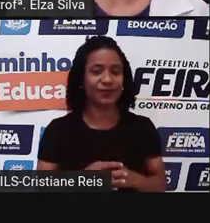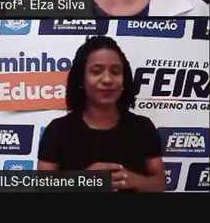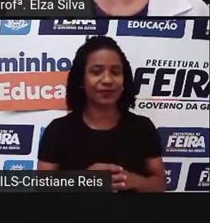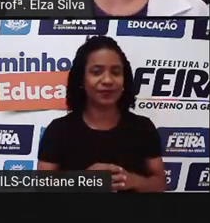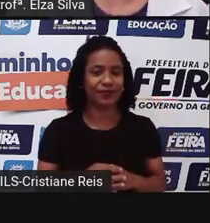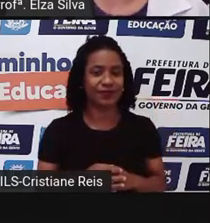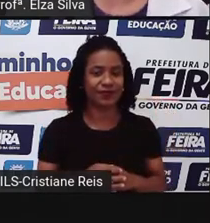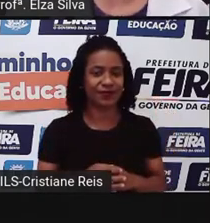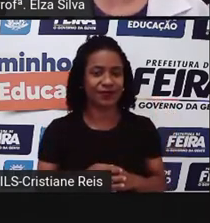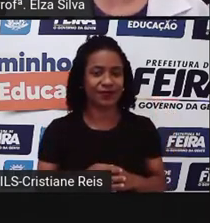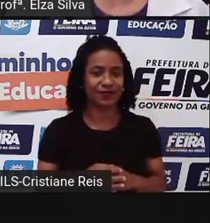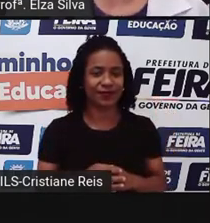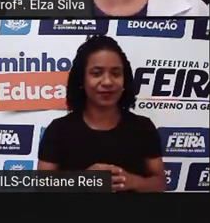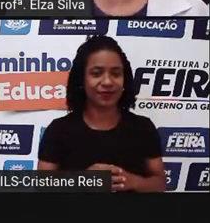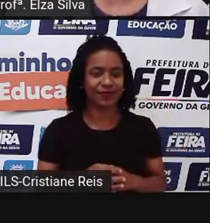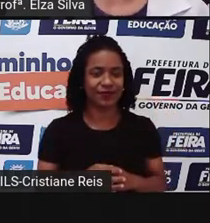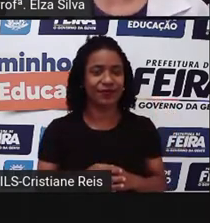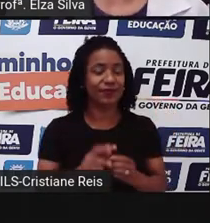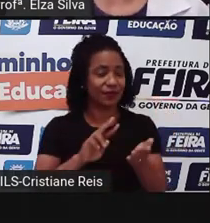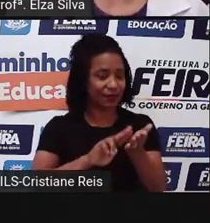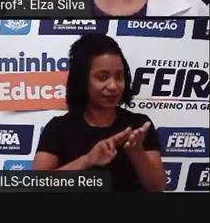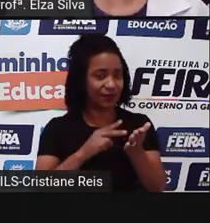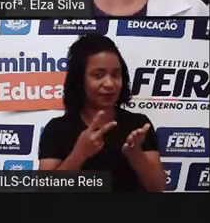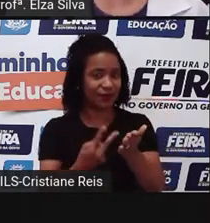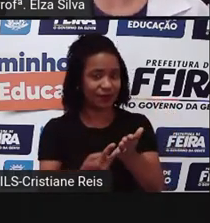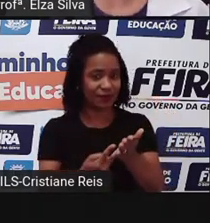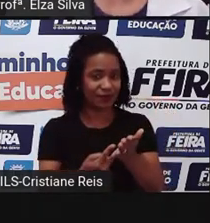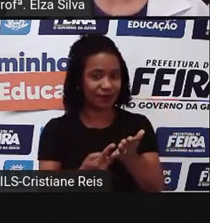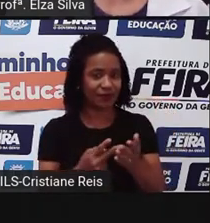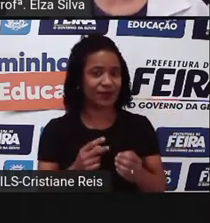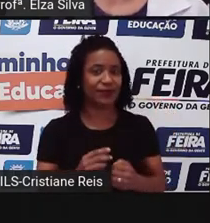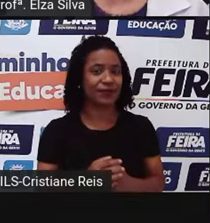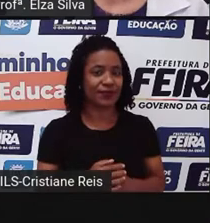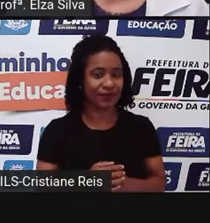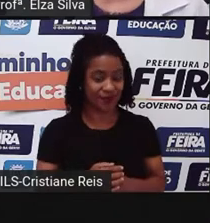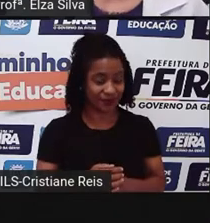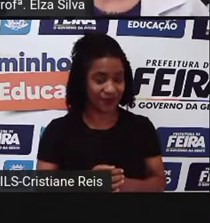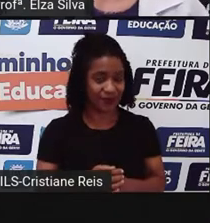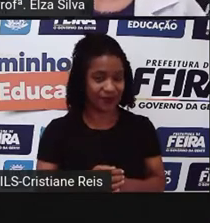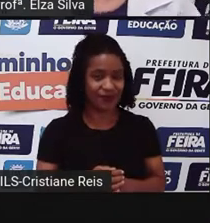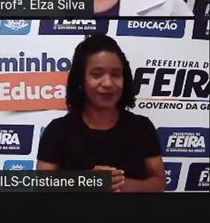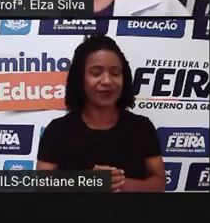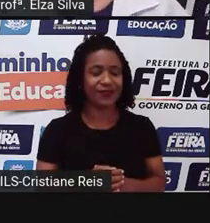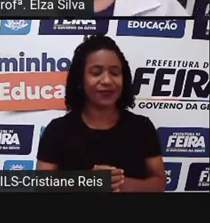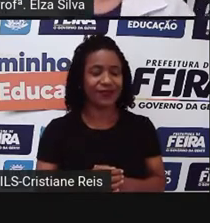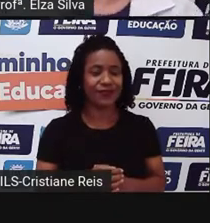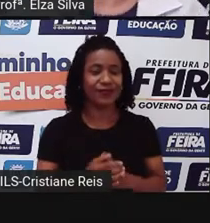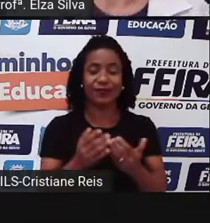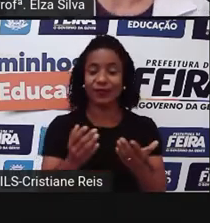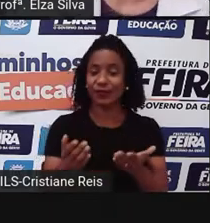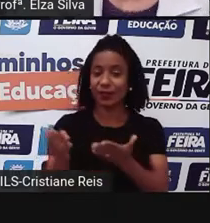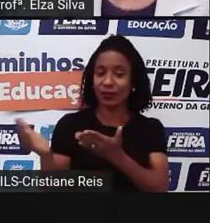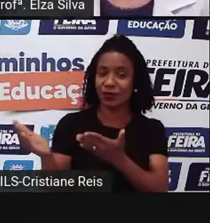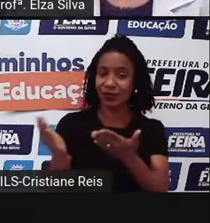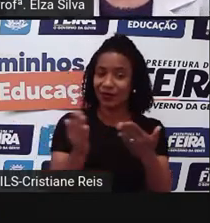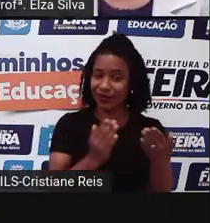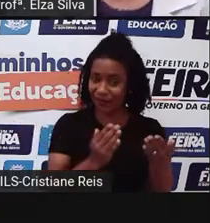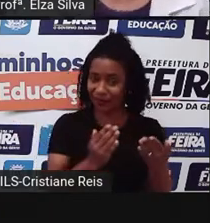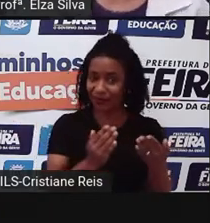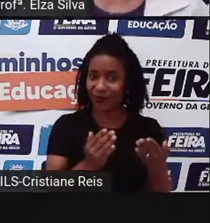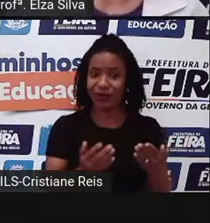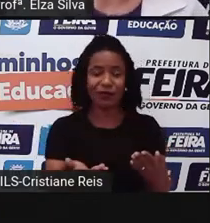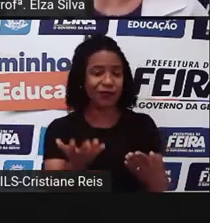also. Let's do this. Então, ele está aqui nos convidando a